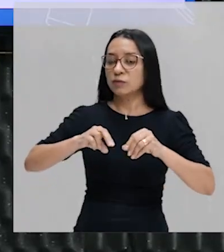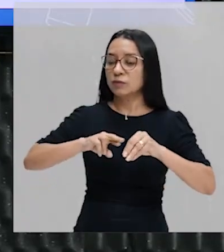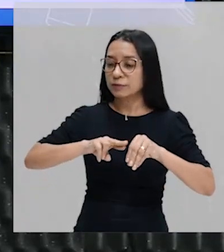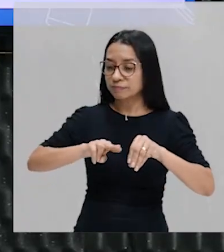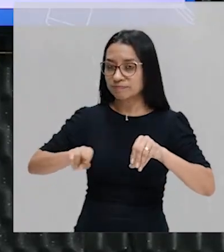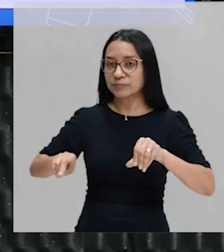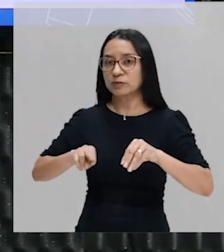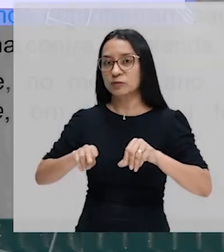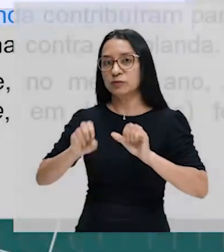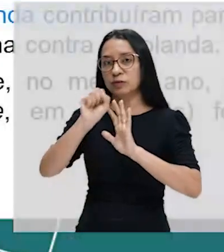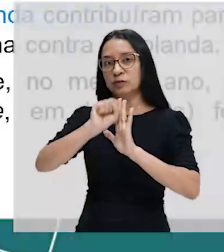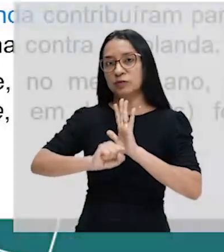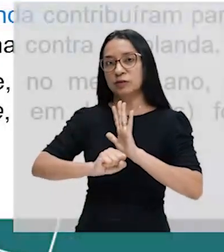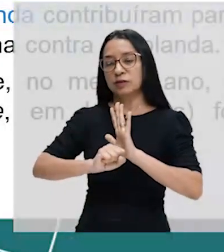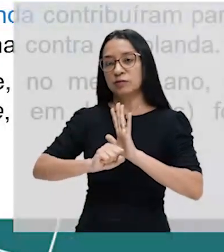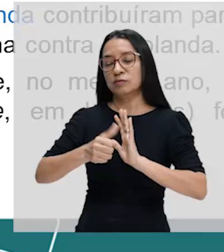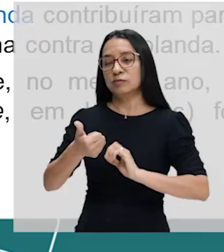XVIII.